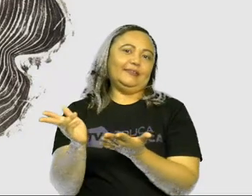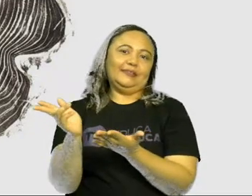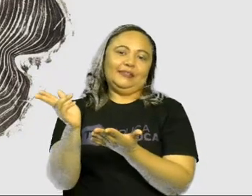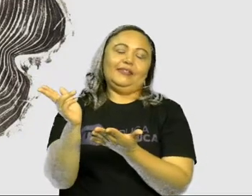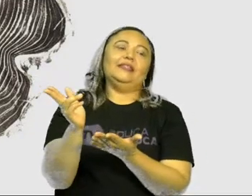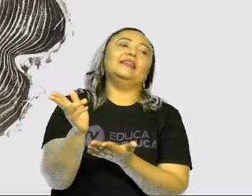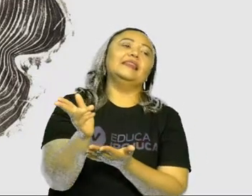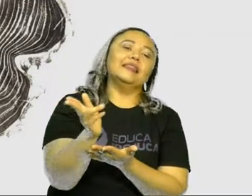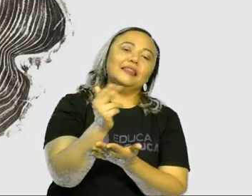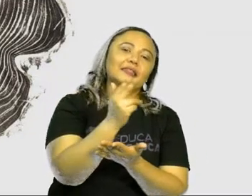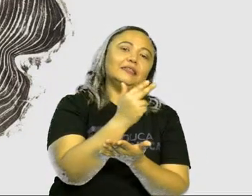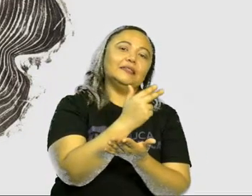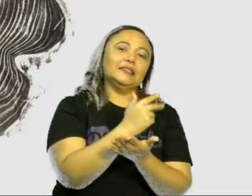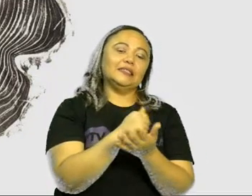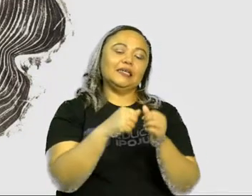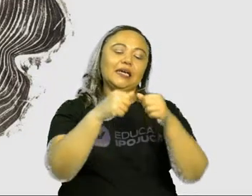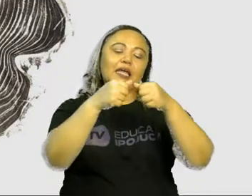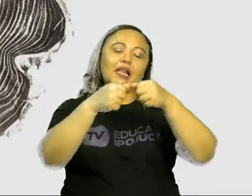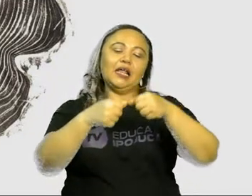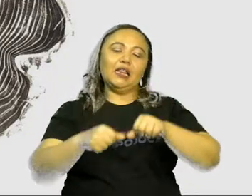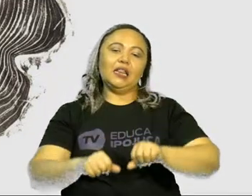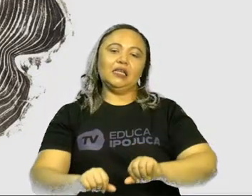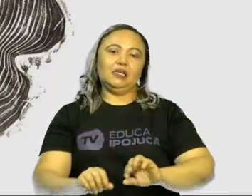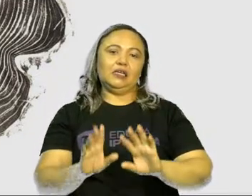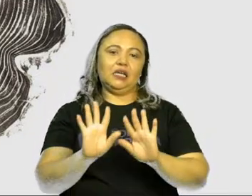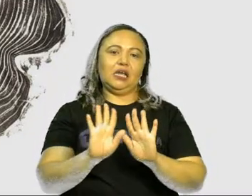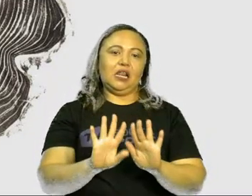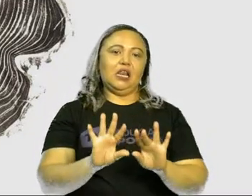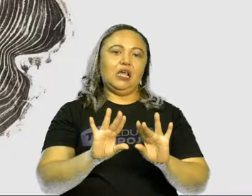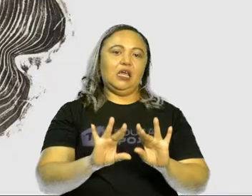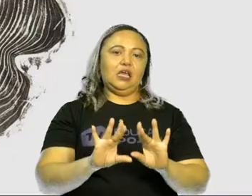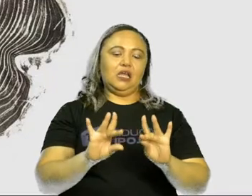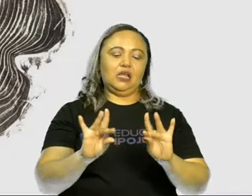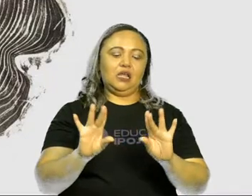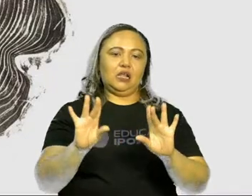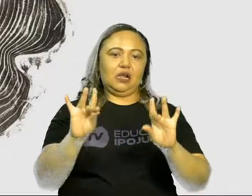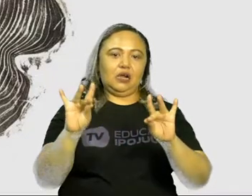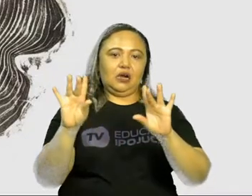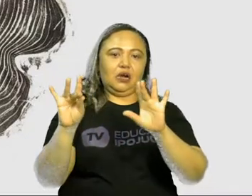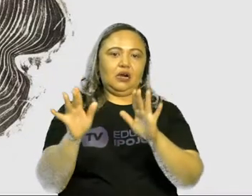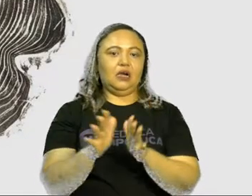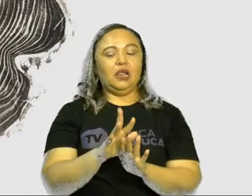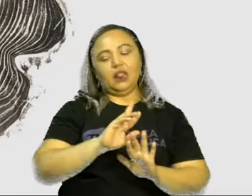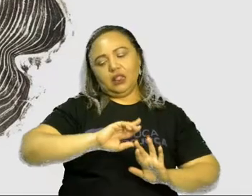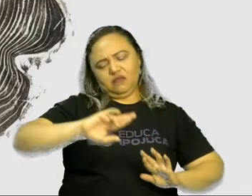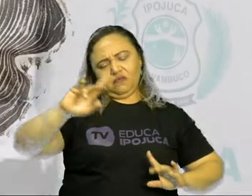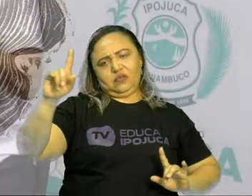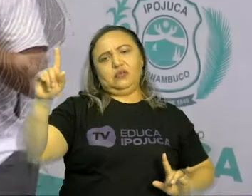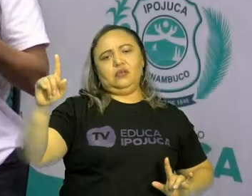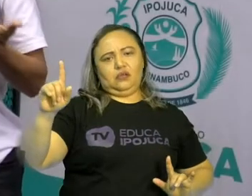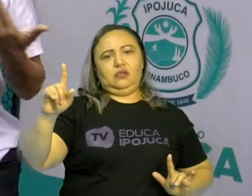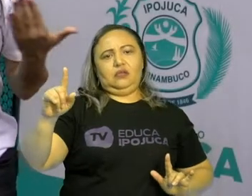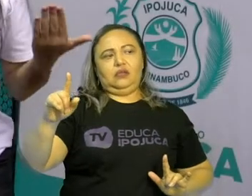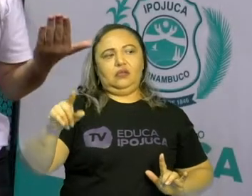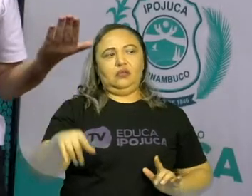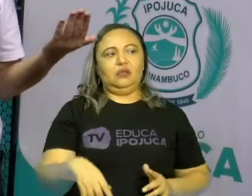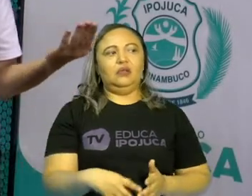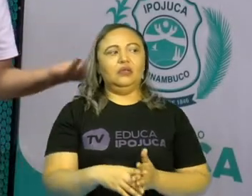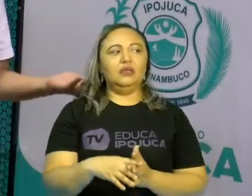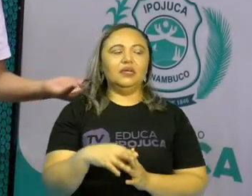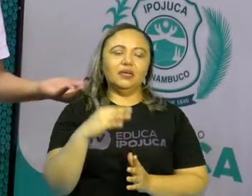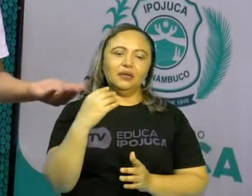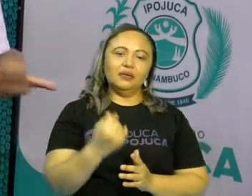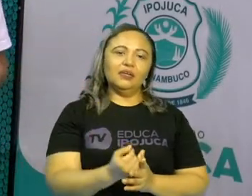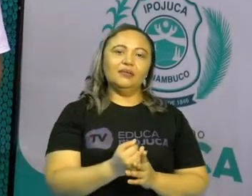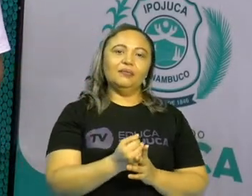quer carimbar, que ela quer deixar na superfície. Aqui já tem uma forma de relevo diferente. É bastante